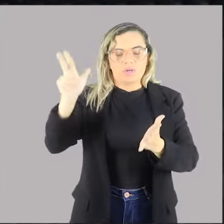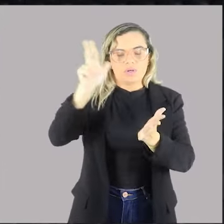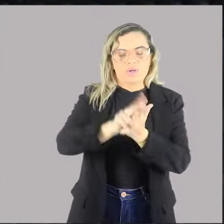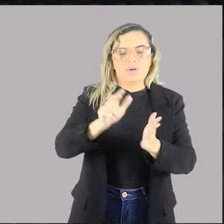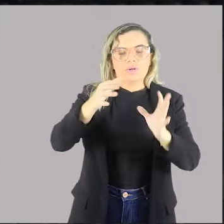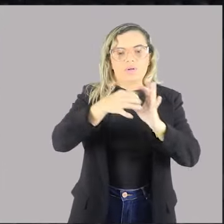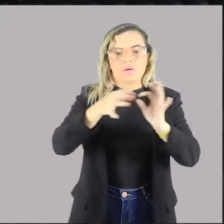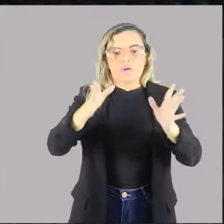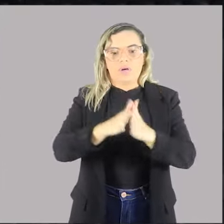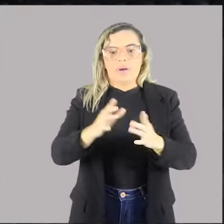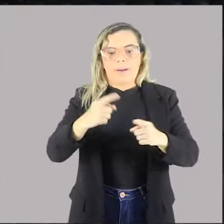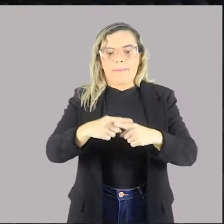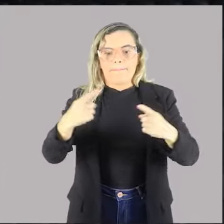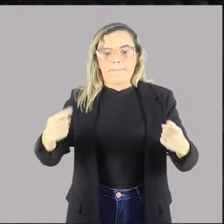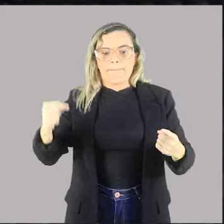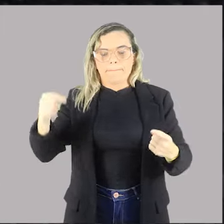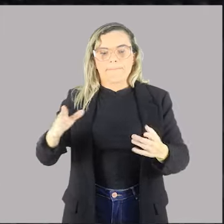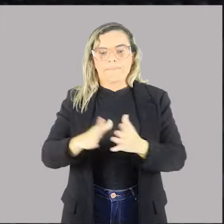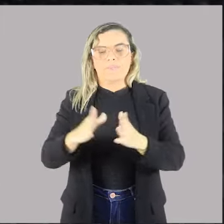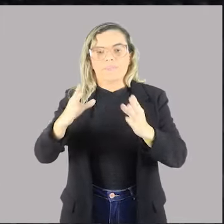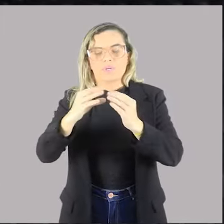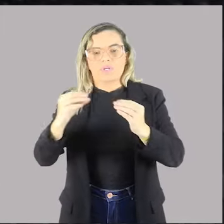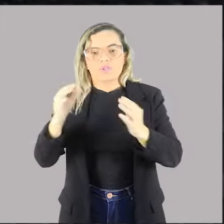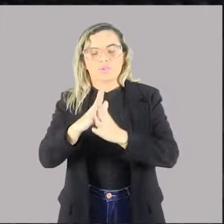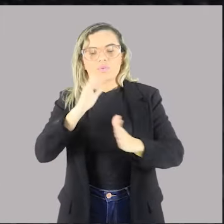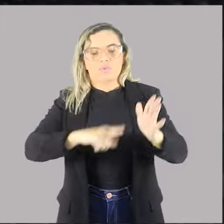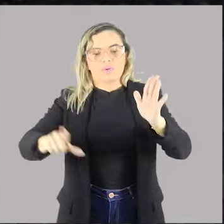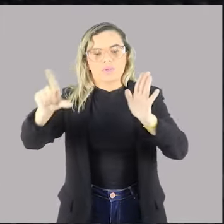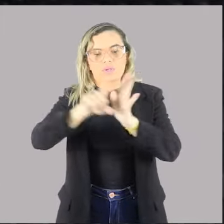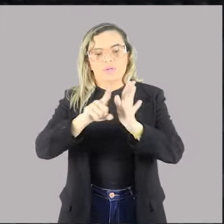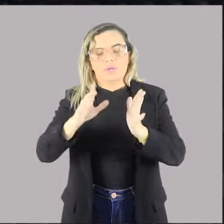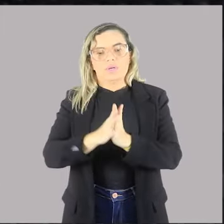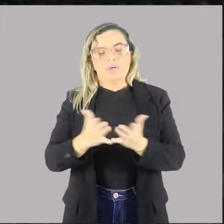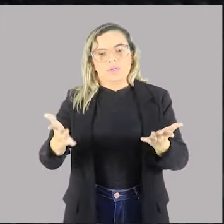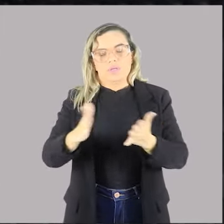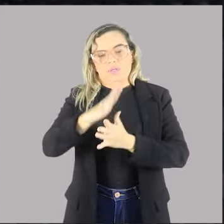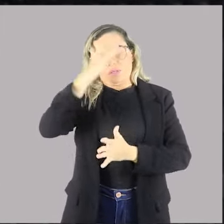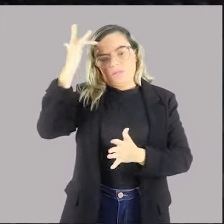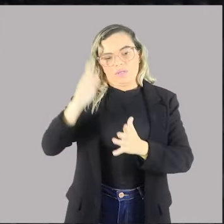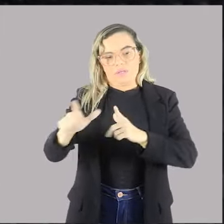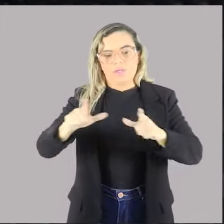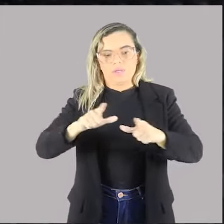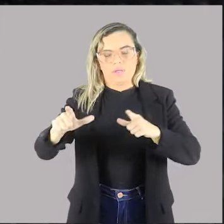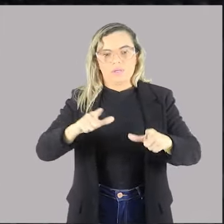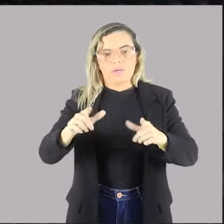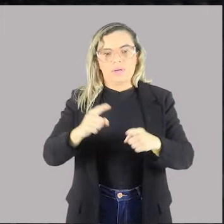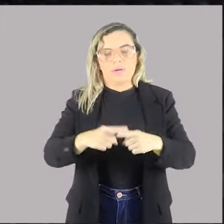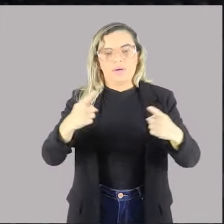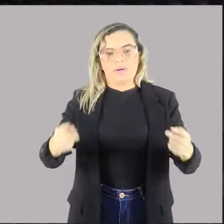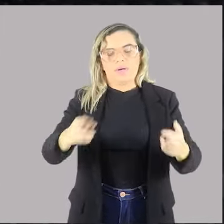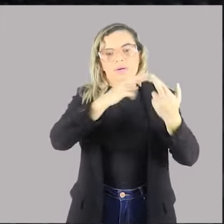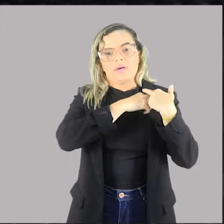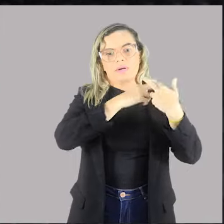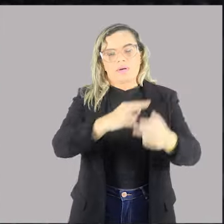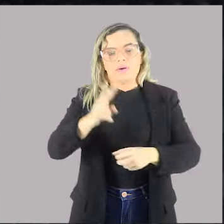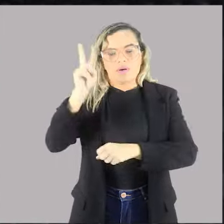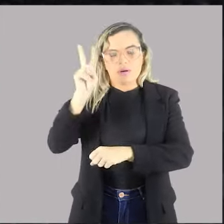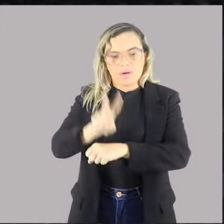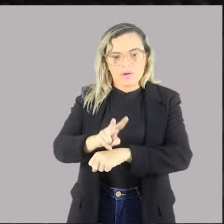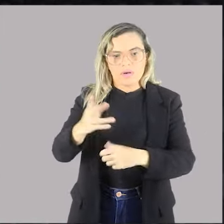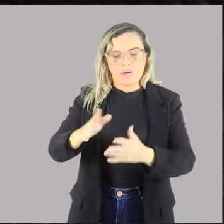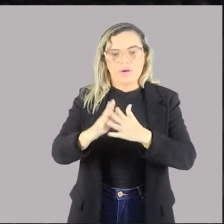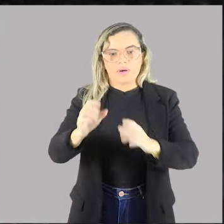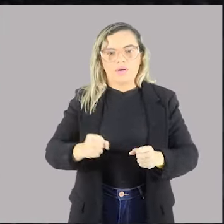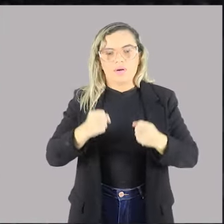ele não está vago, o cargo pode ser extinto por lei. No entanto, a partir da lei de responsabilidade fiscal, é possível